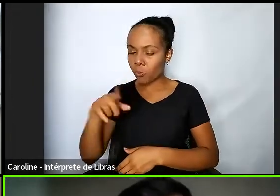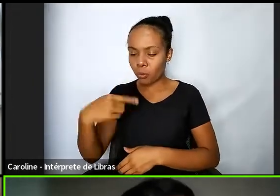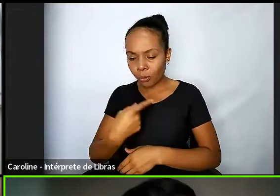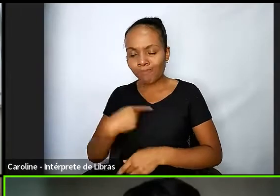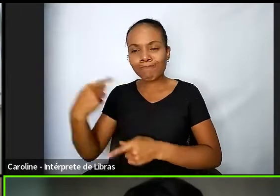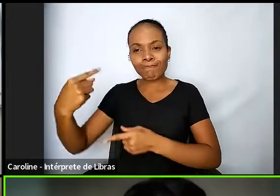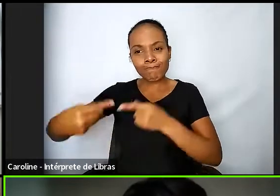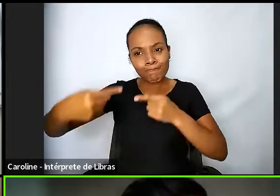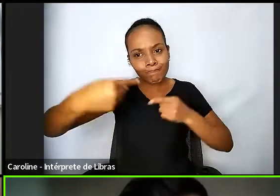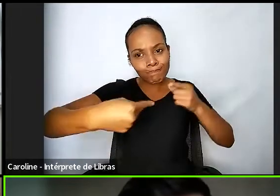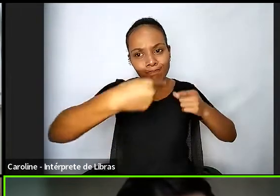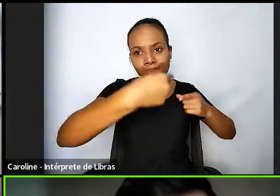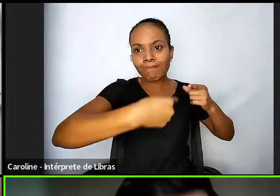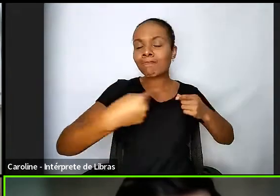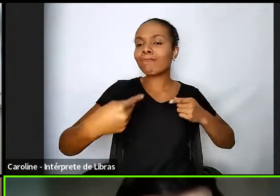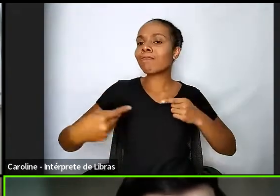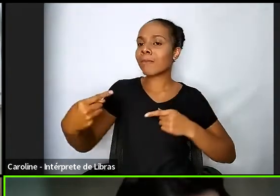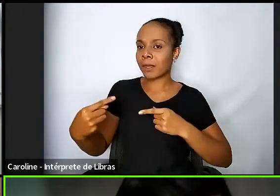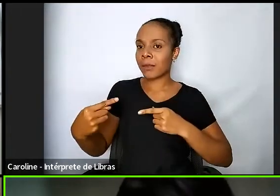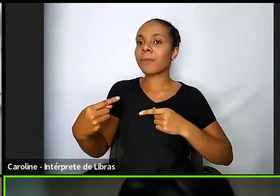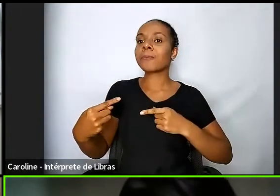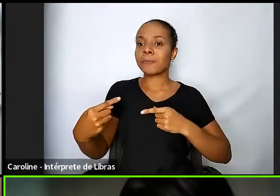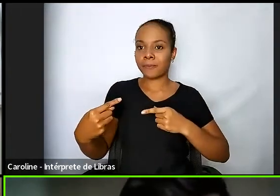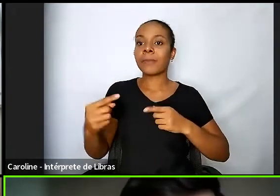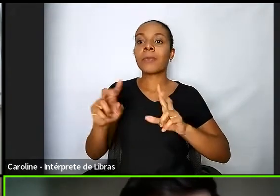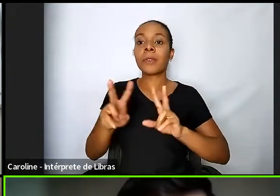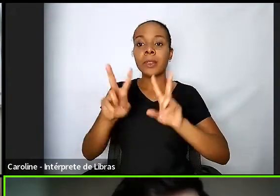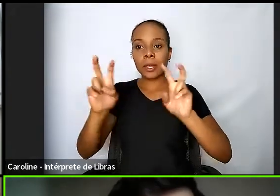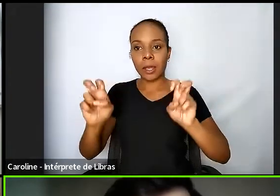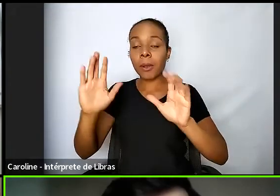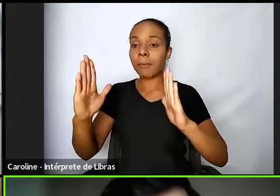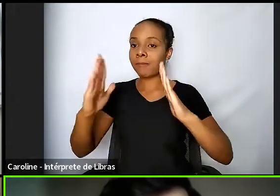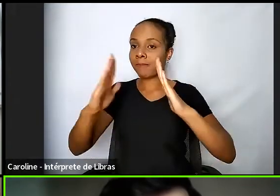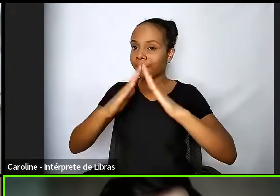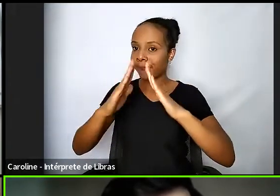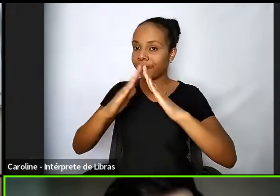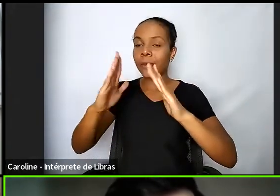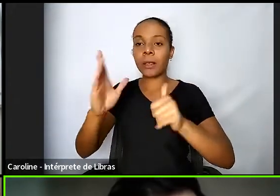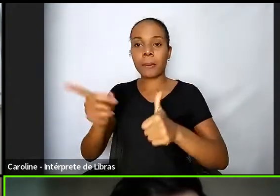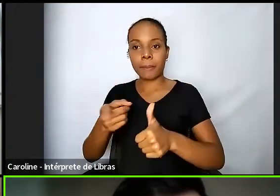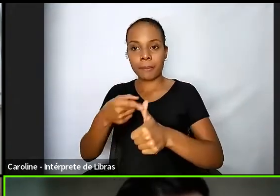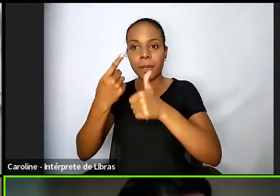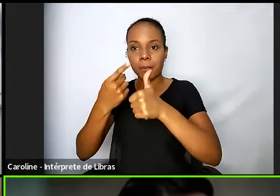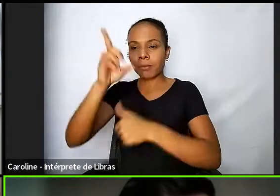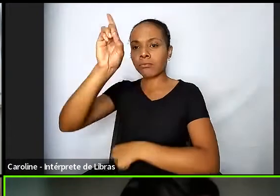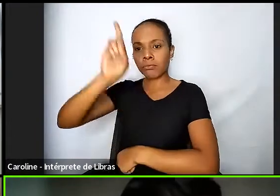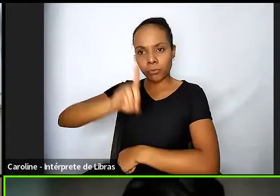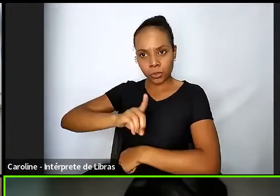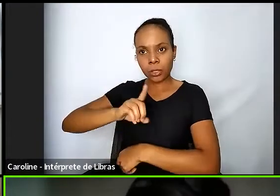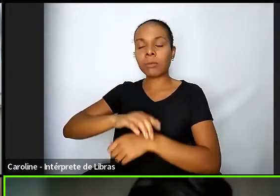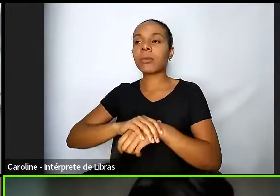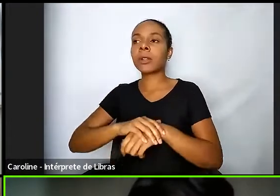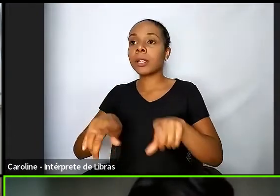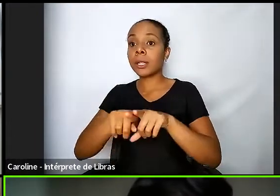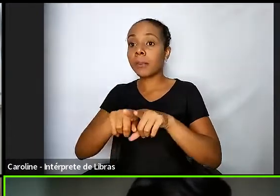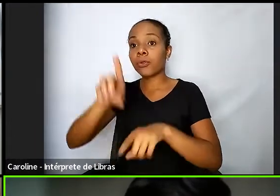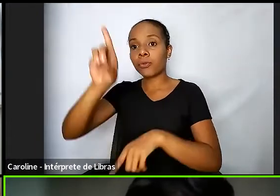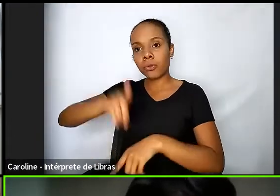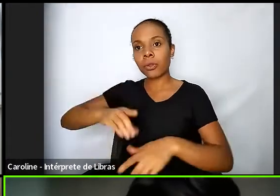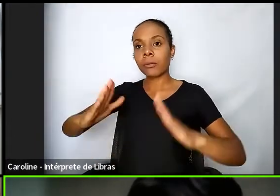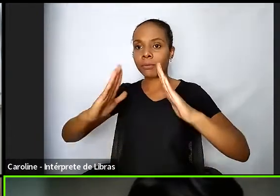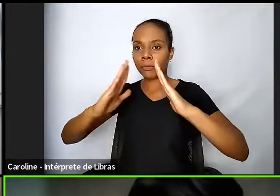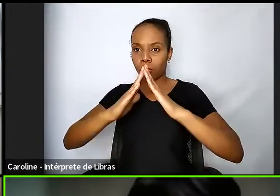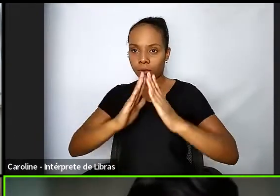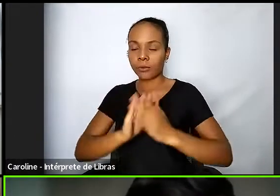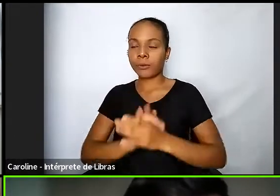a respeito do do moradia primeiro a respeito do direito à moradia enquanto é uma